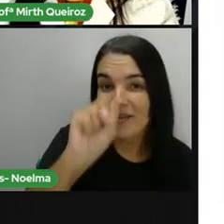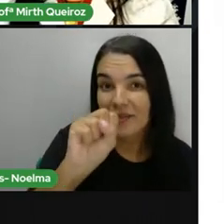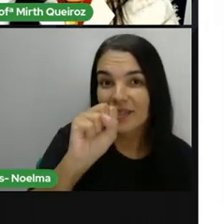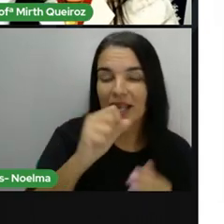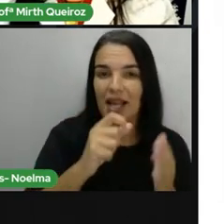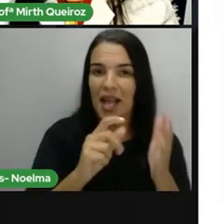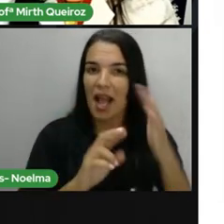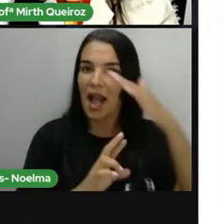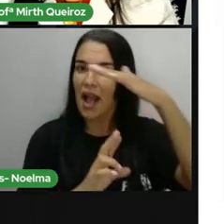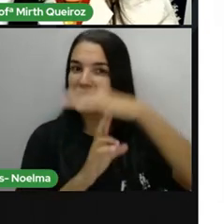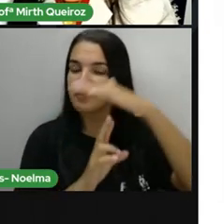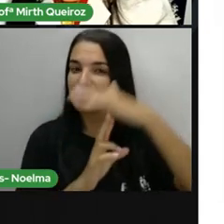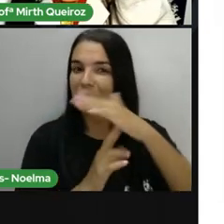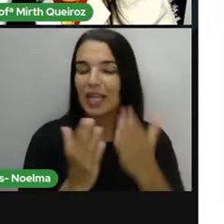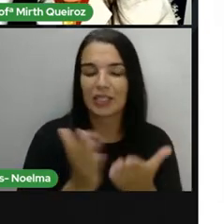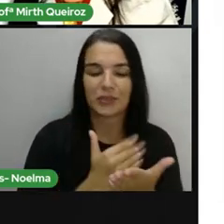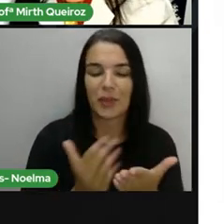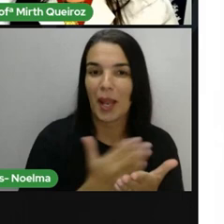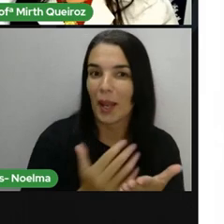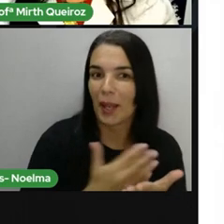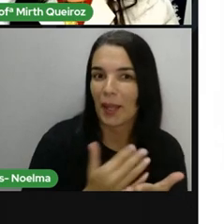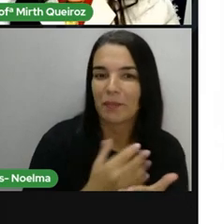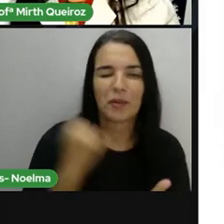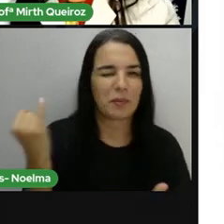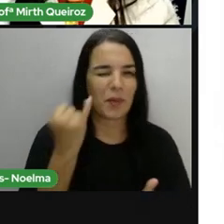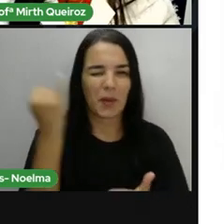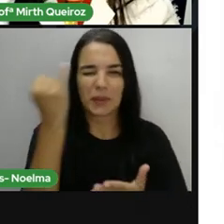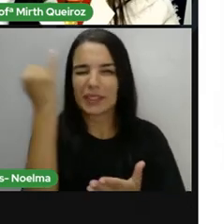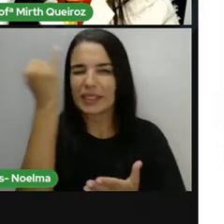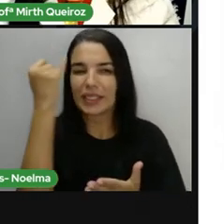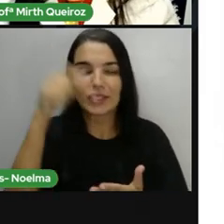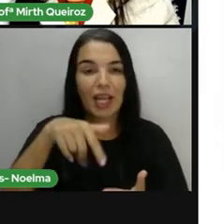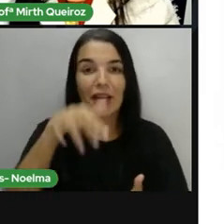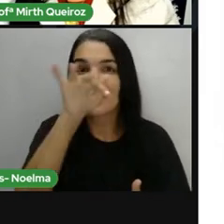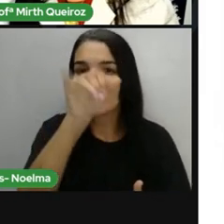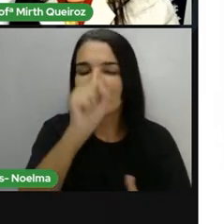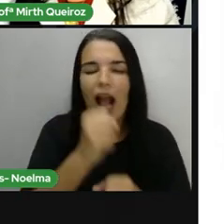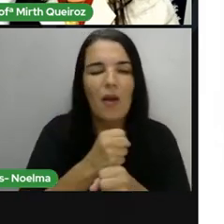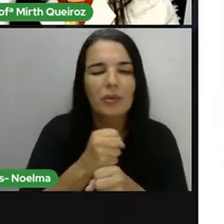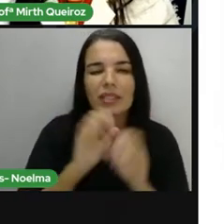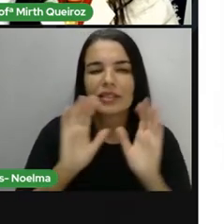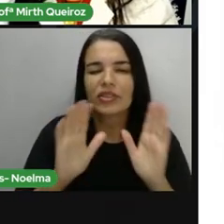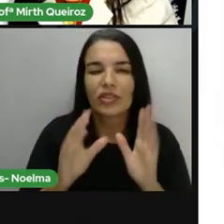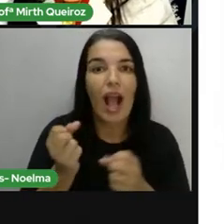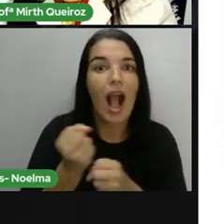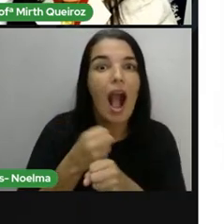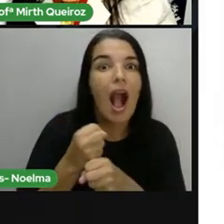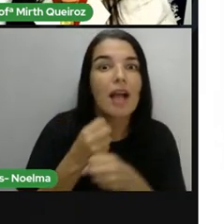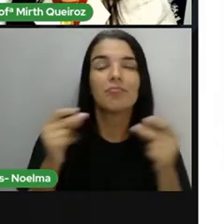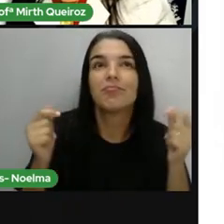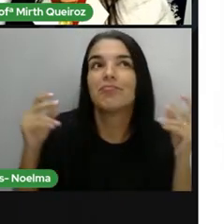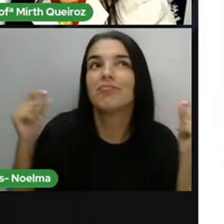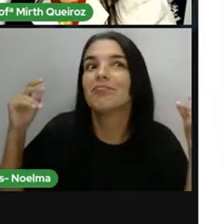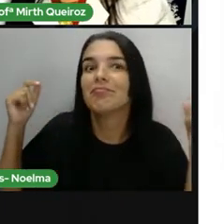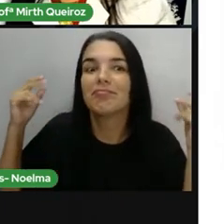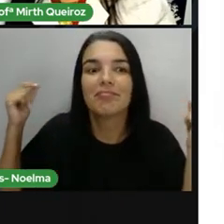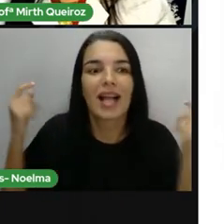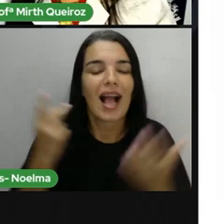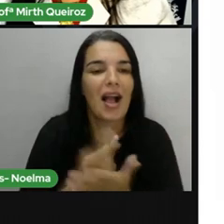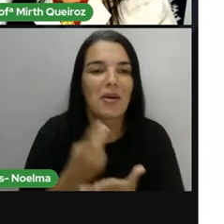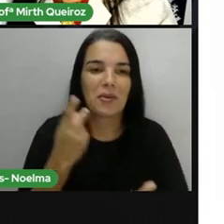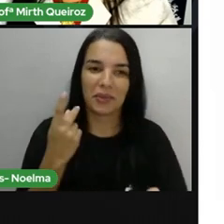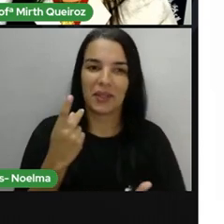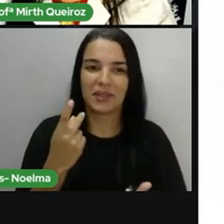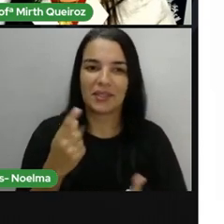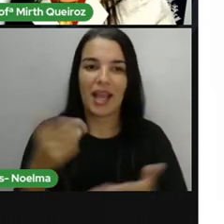a Feira do Livro, Festival Literal e Cultural de Feira de Santana, que já vem acontecendo já há muitos anos em Feira de Santana, em